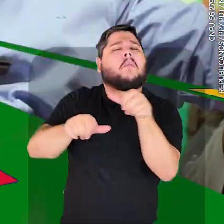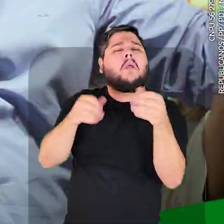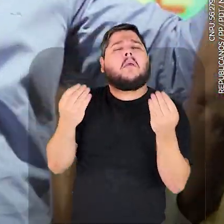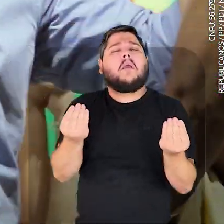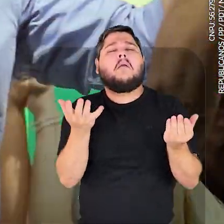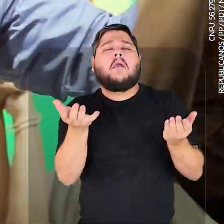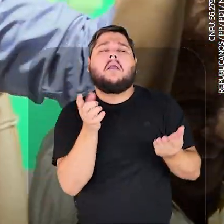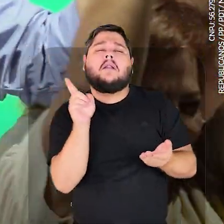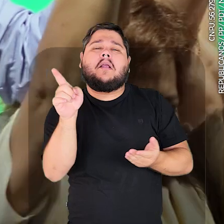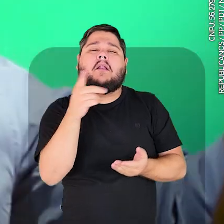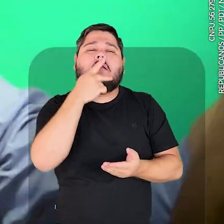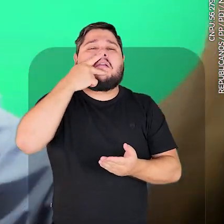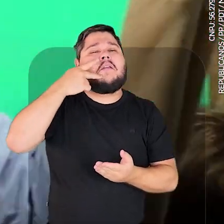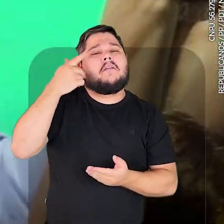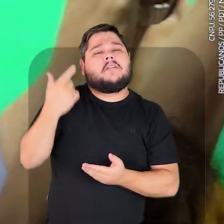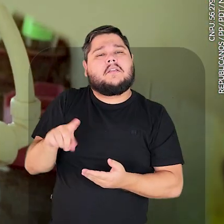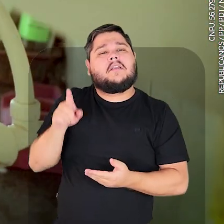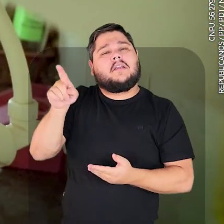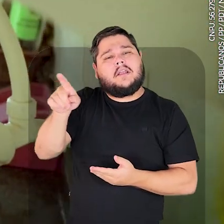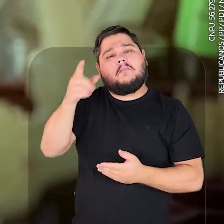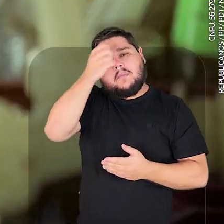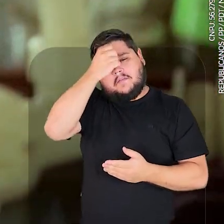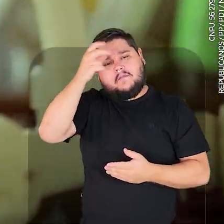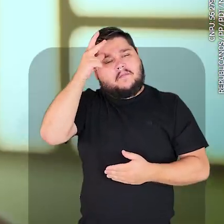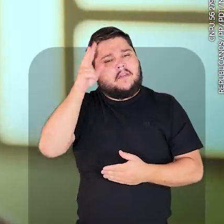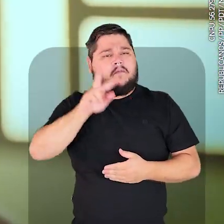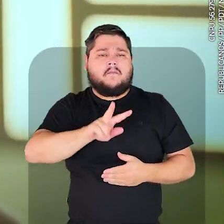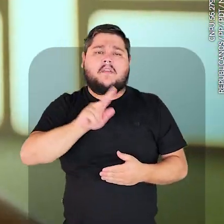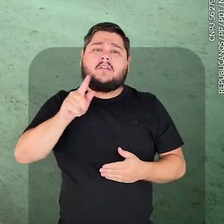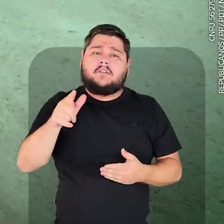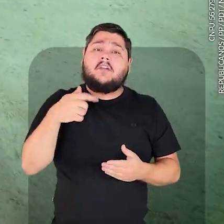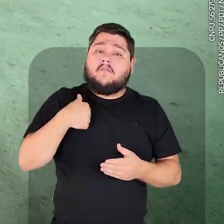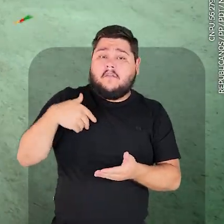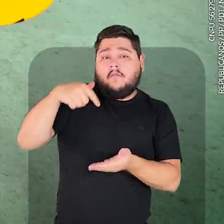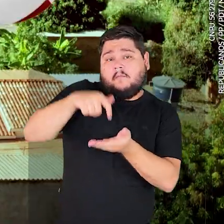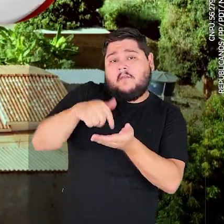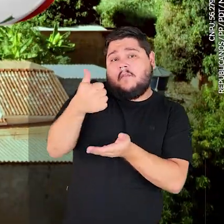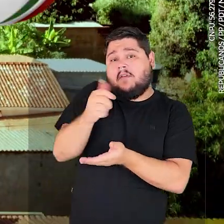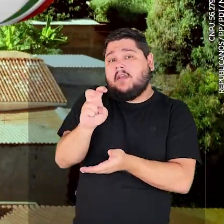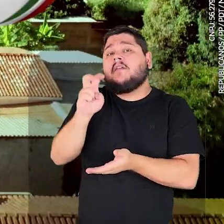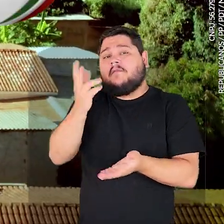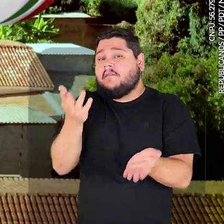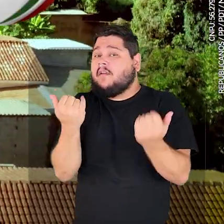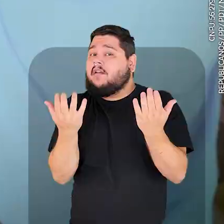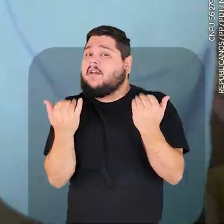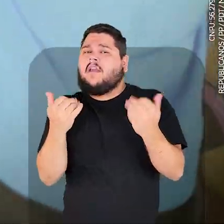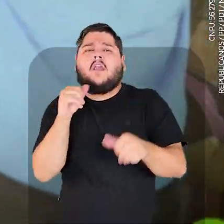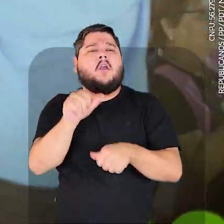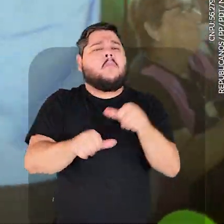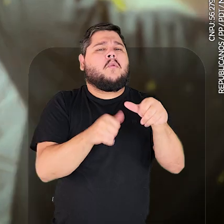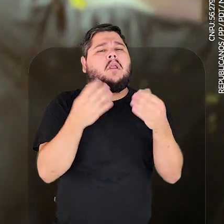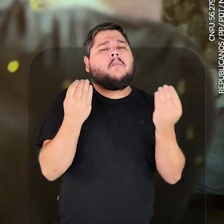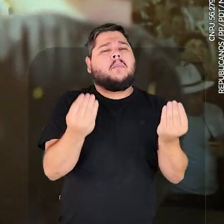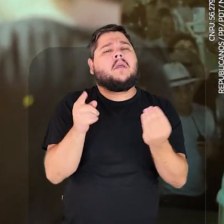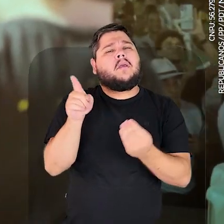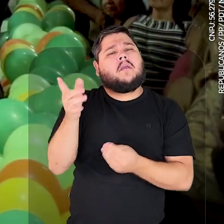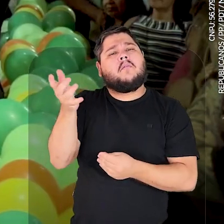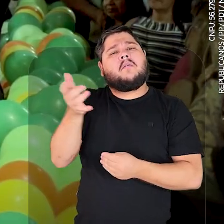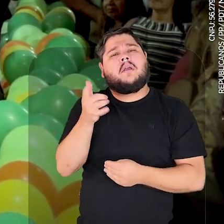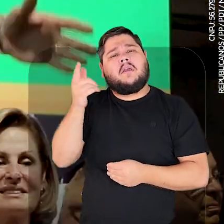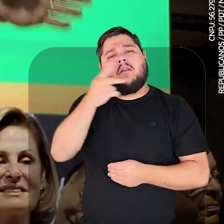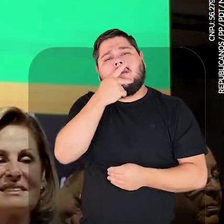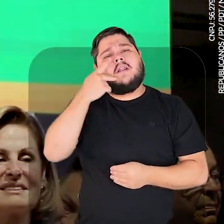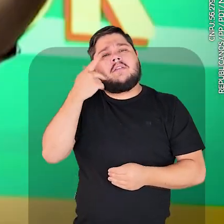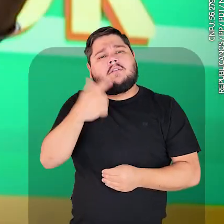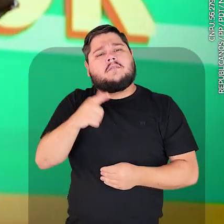Muda pra quê? Eu quero Calil de novo. É o prefeito de BG, ou de 15 e vem meu povo. Muda pra quê? Eu quero